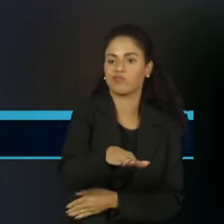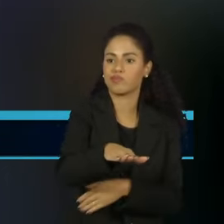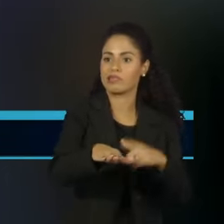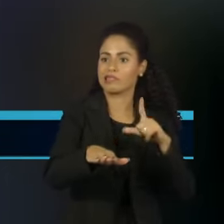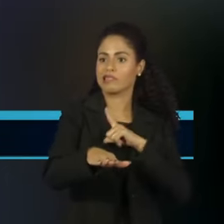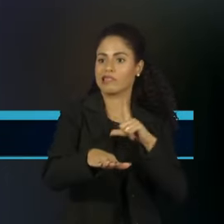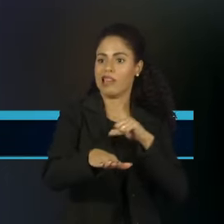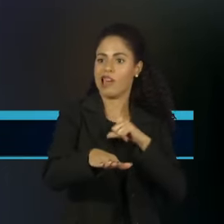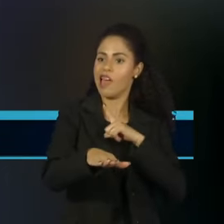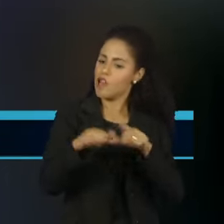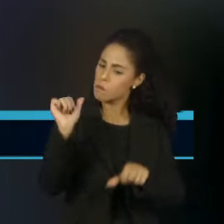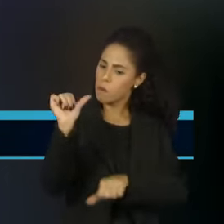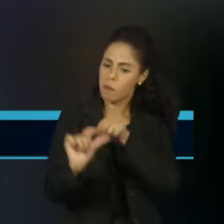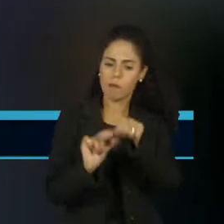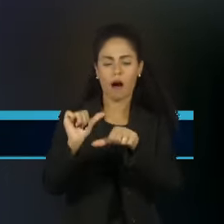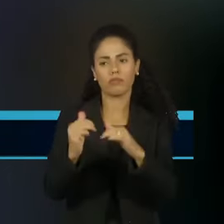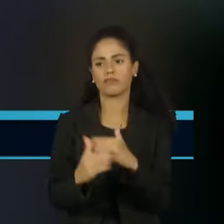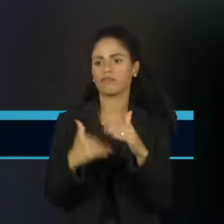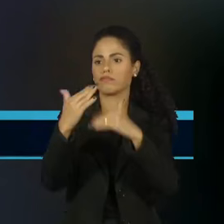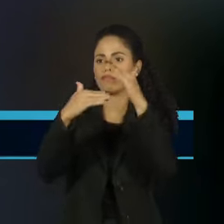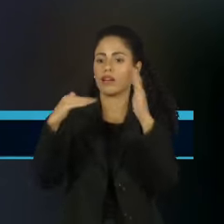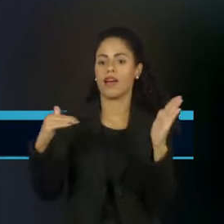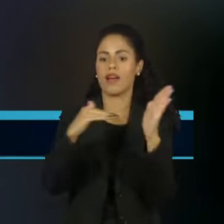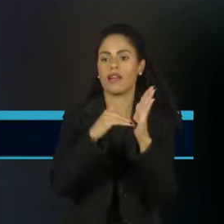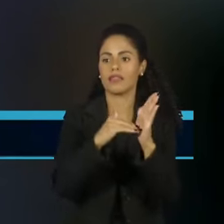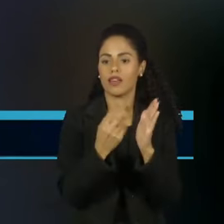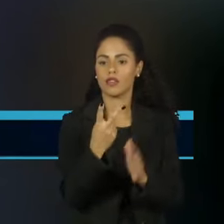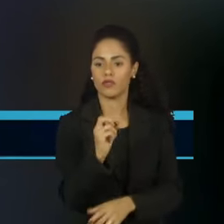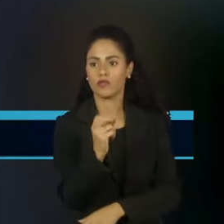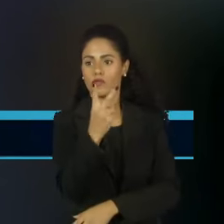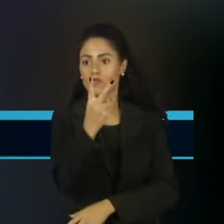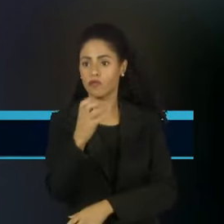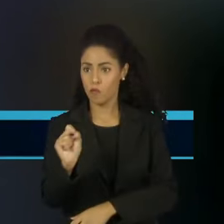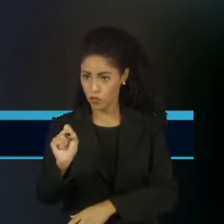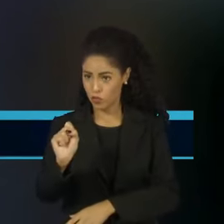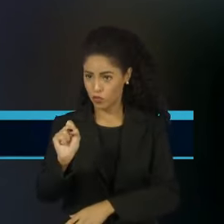inovação até 2028.